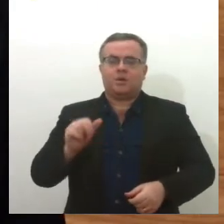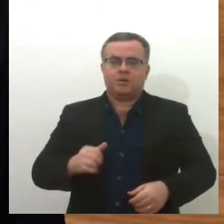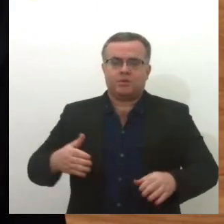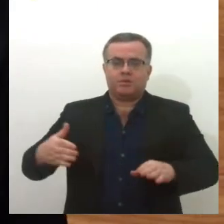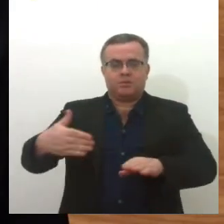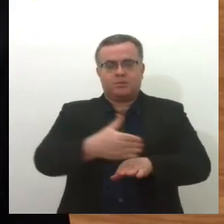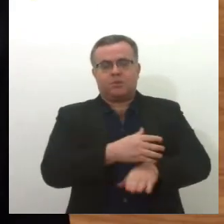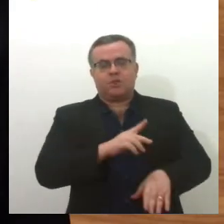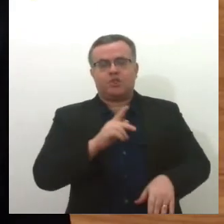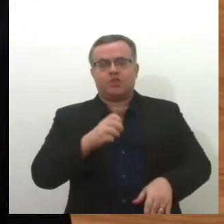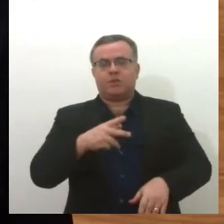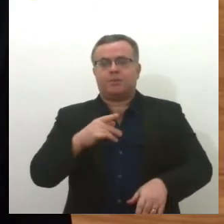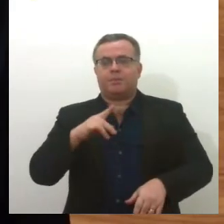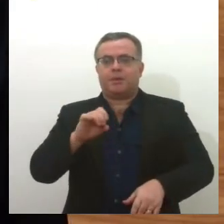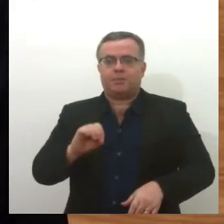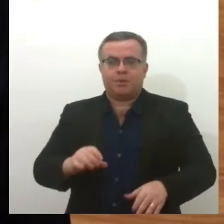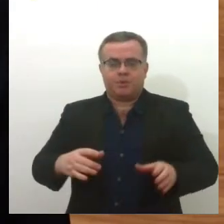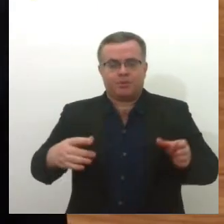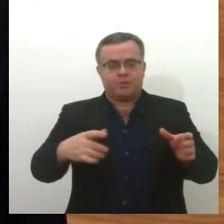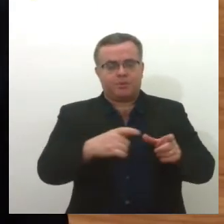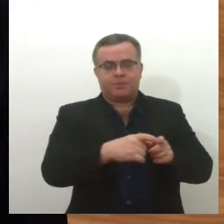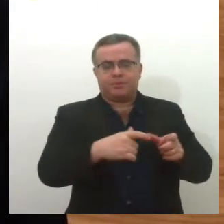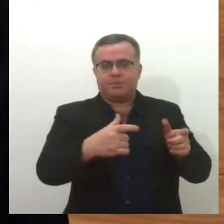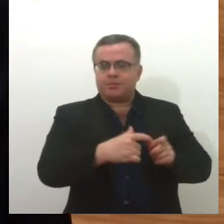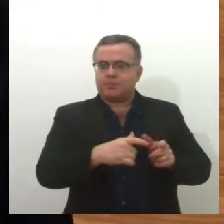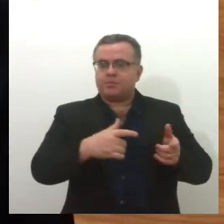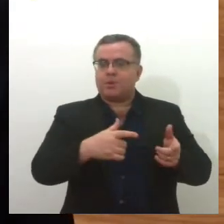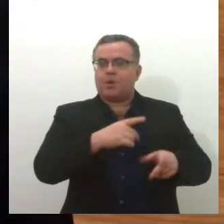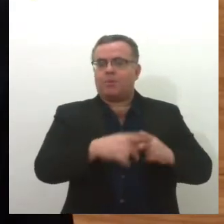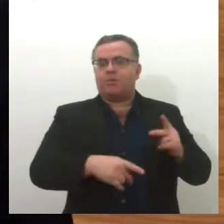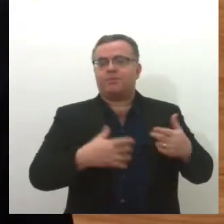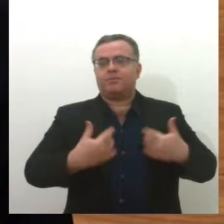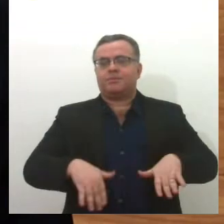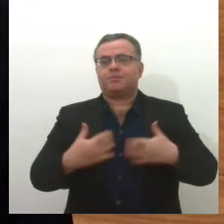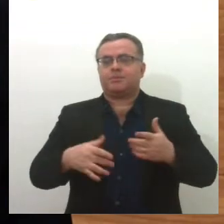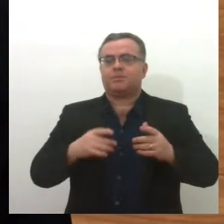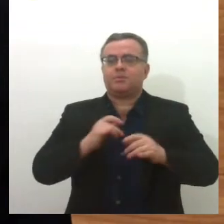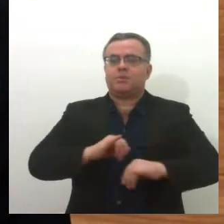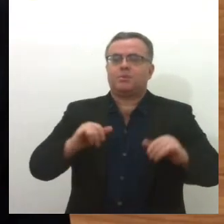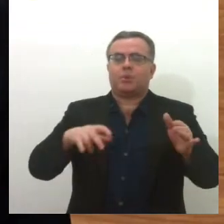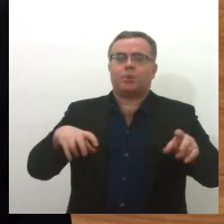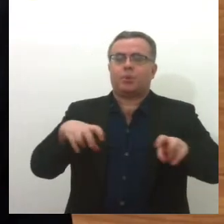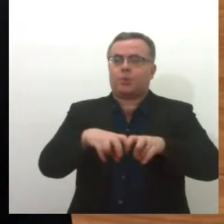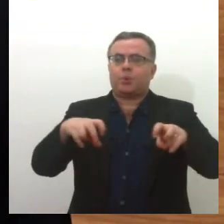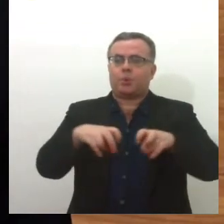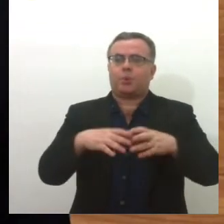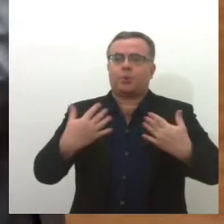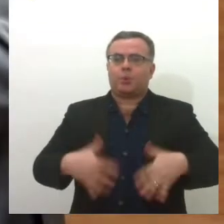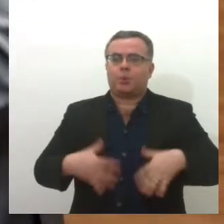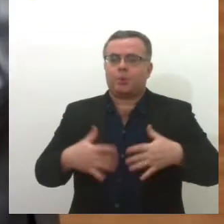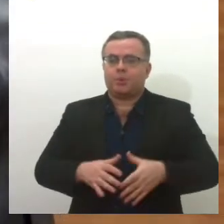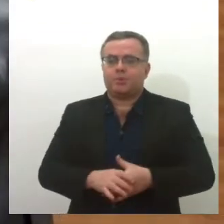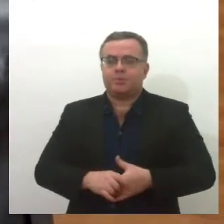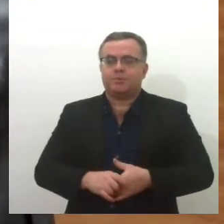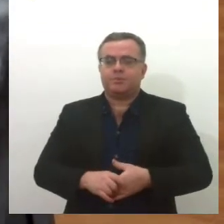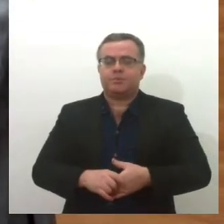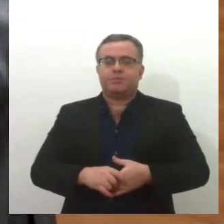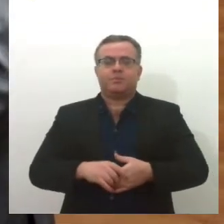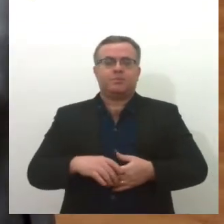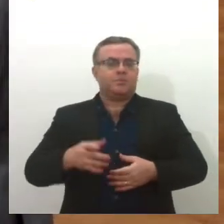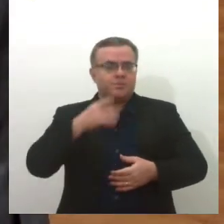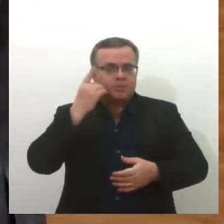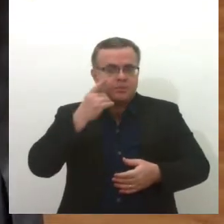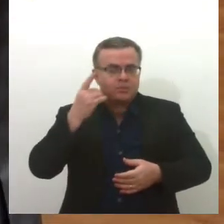Genipapo. O trecho é muito movimentado e tem registrado muitos acidentes. Geógio